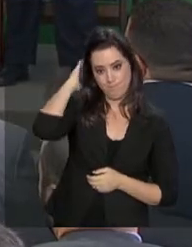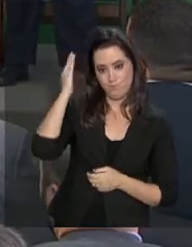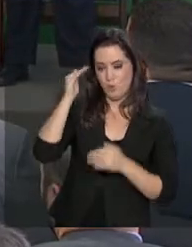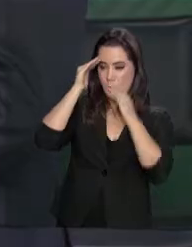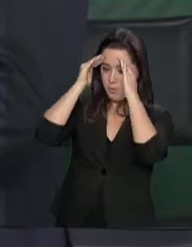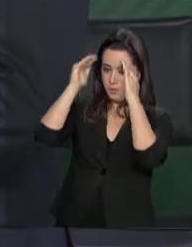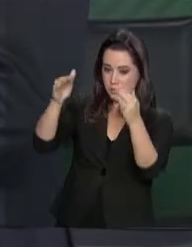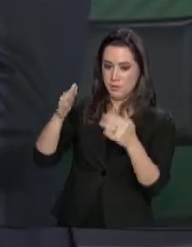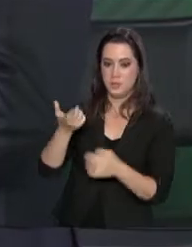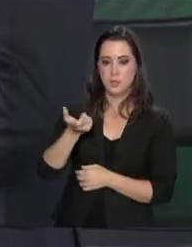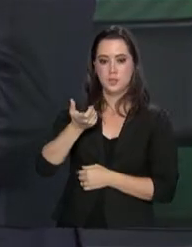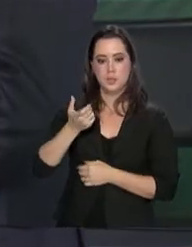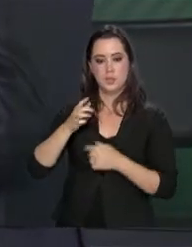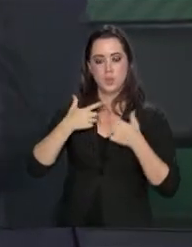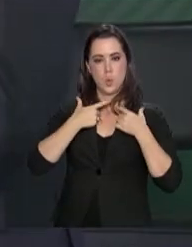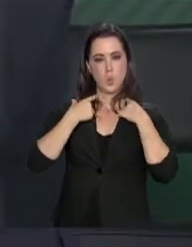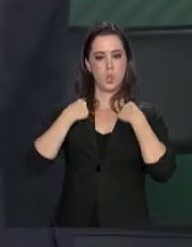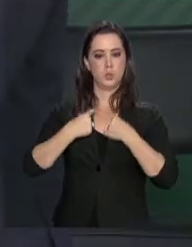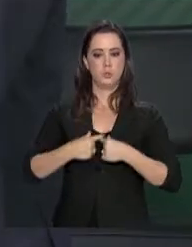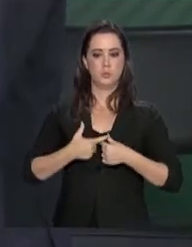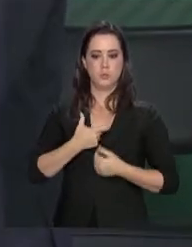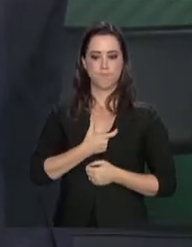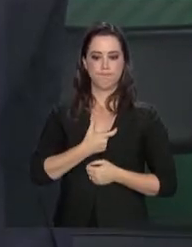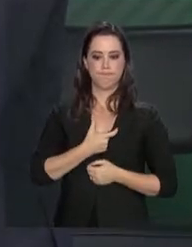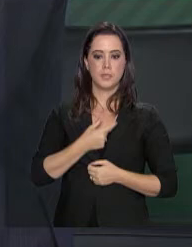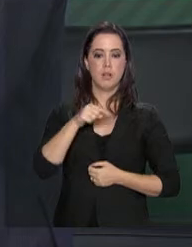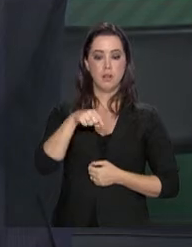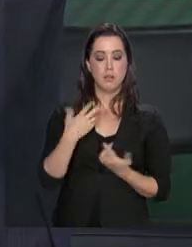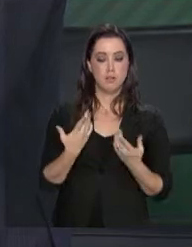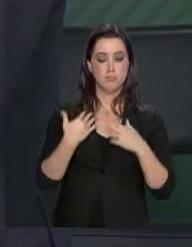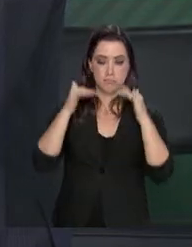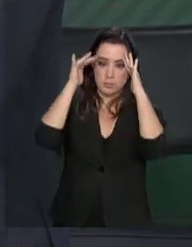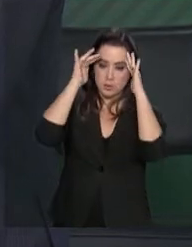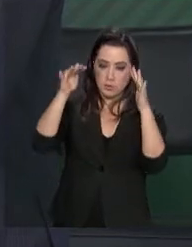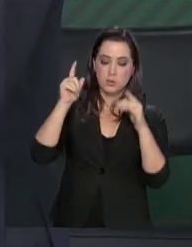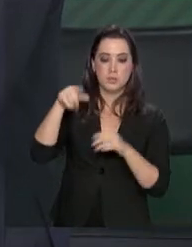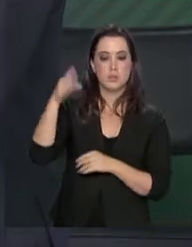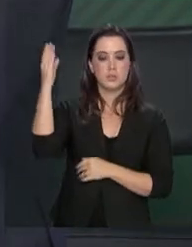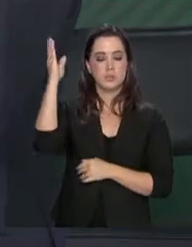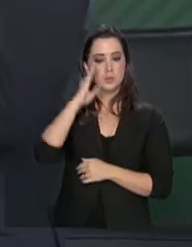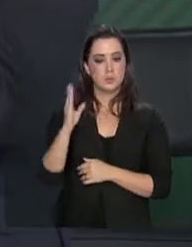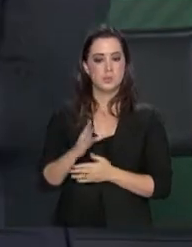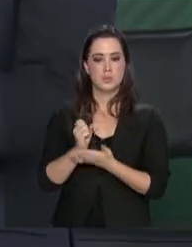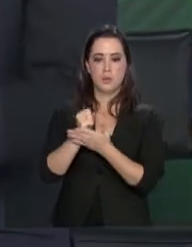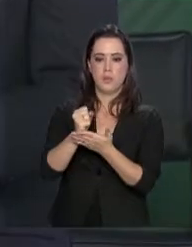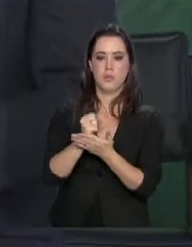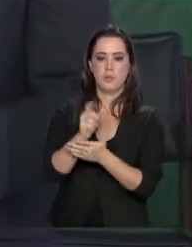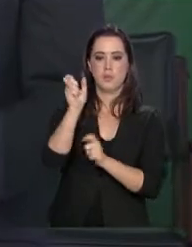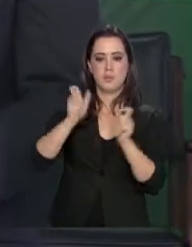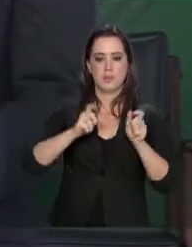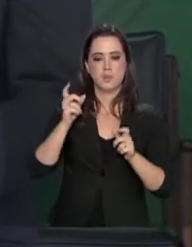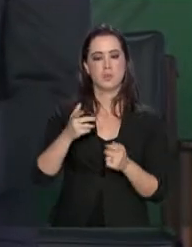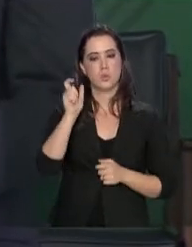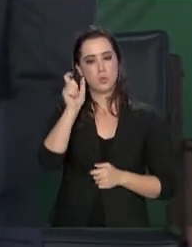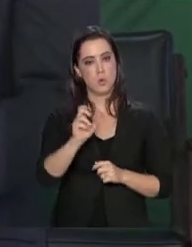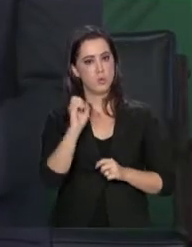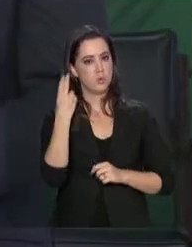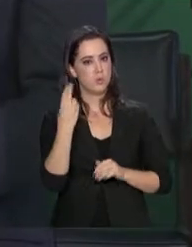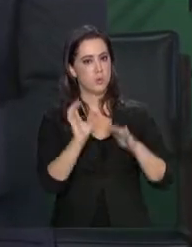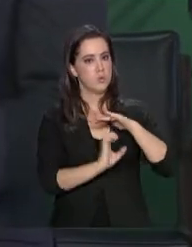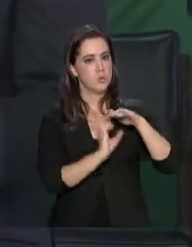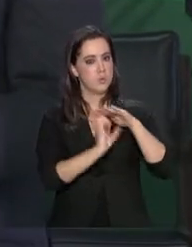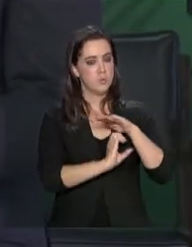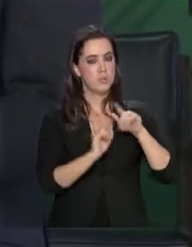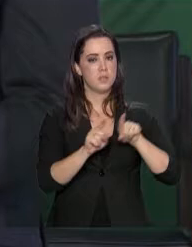homenageado com a Ordem Nacional Barão de Mauá, condecoração brasileira que prestigia pessoas físicas ou